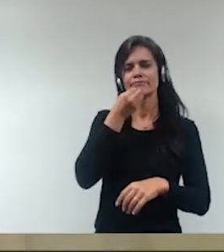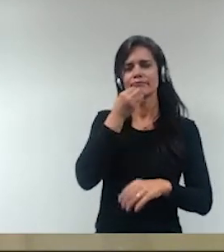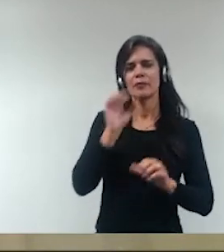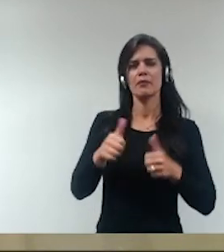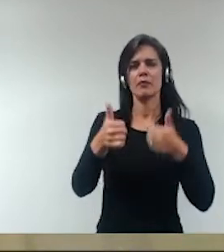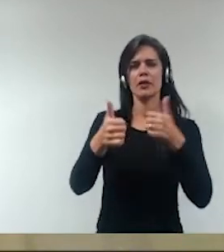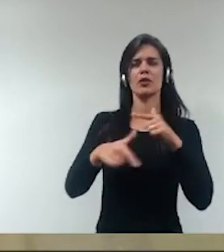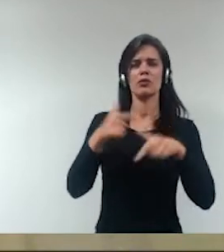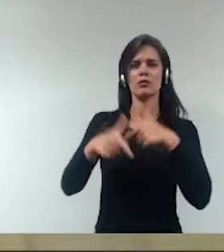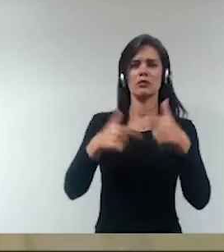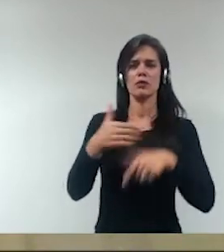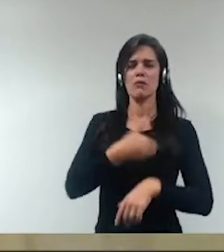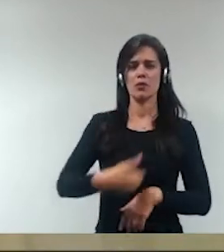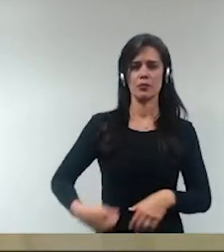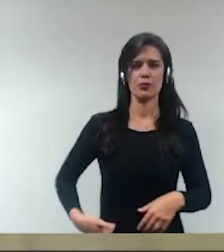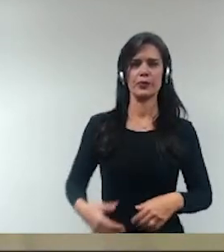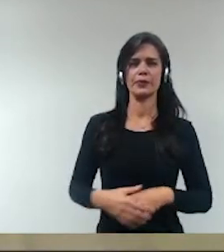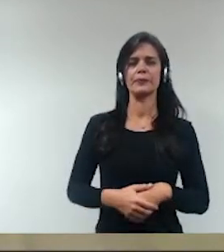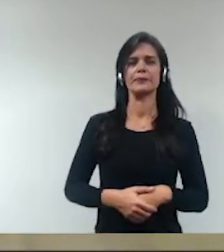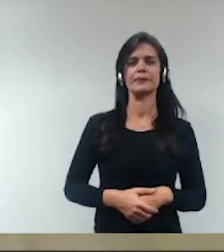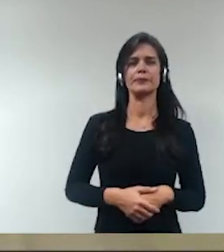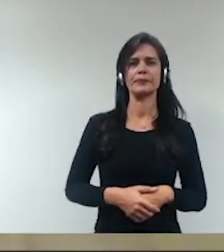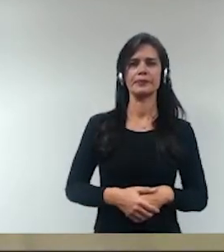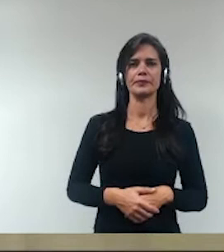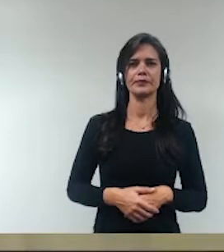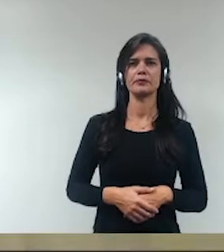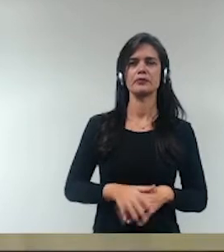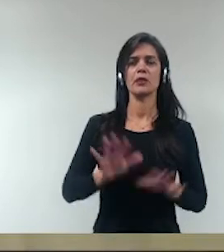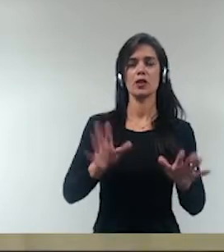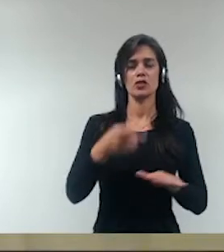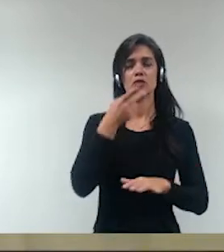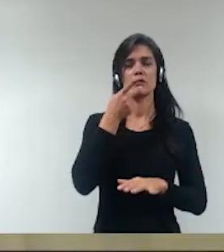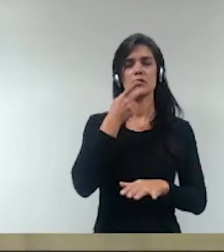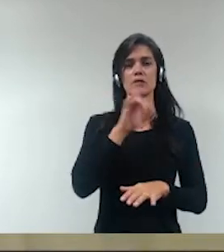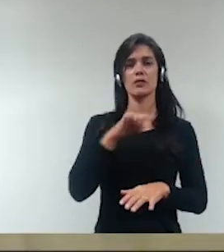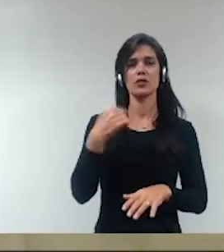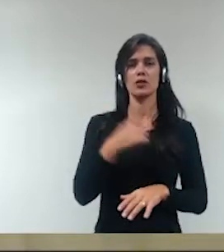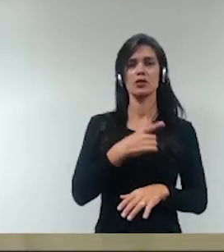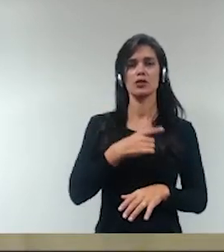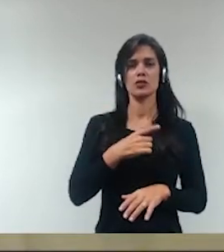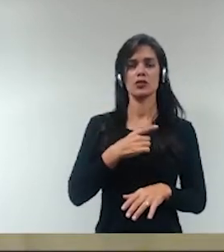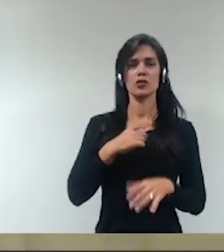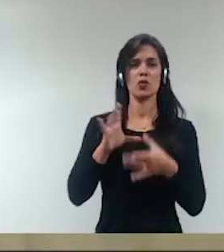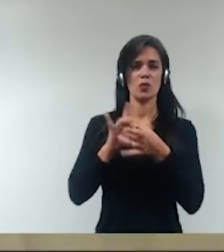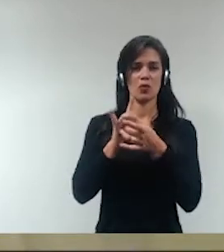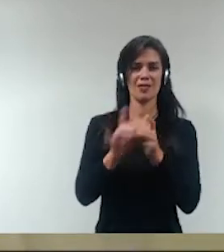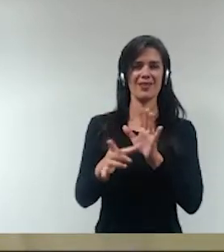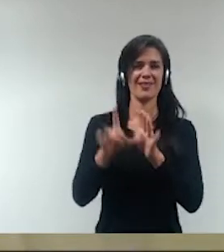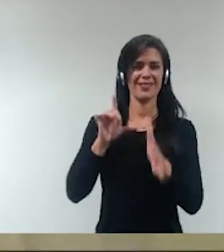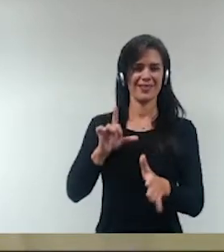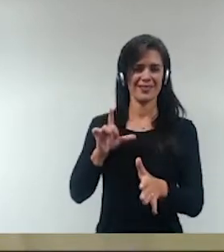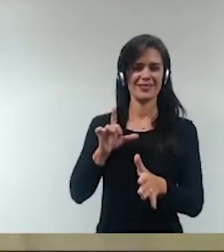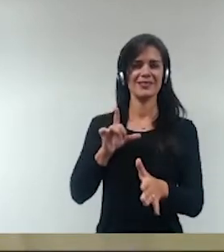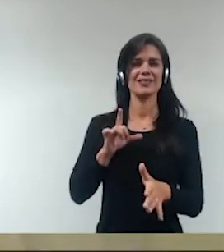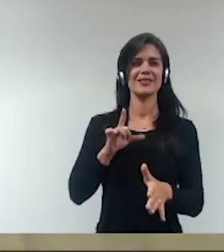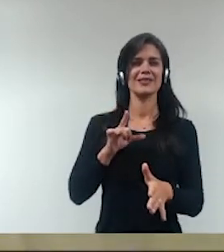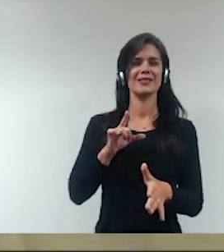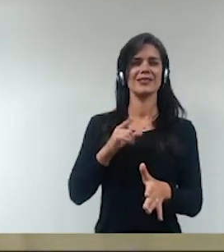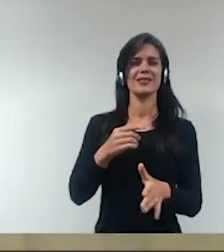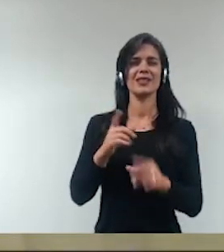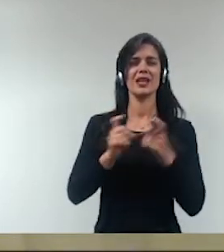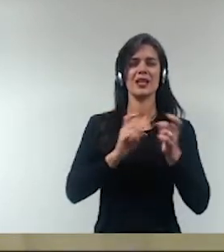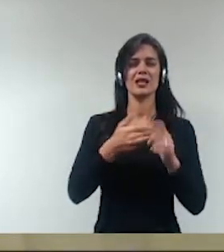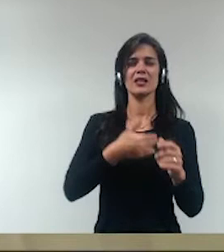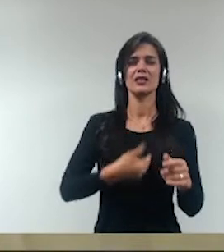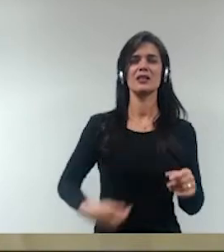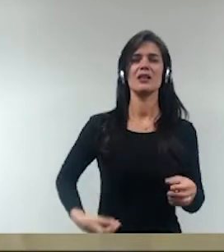Então, assim, como eu mencionei, né, nós tínhamos um cenário anterior em que a governança era